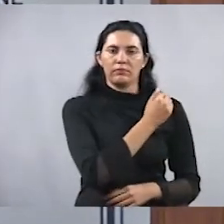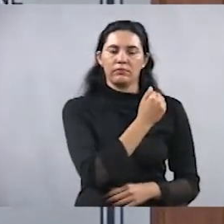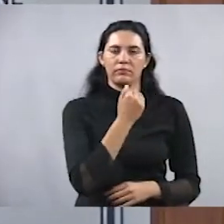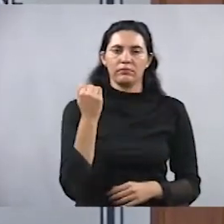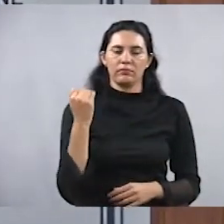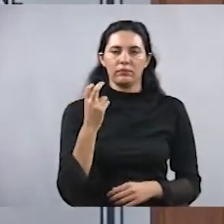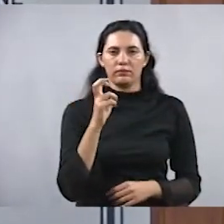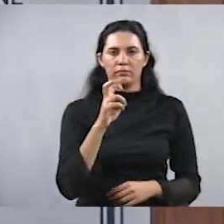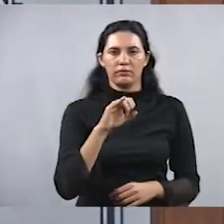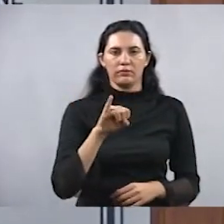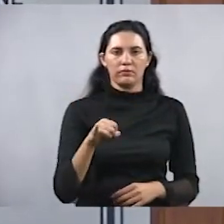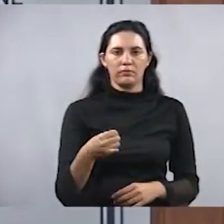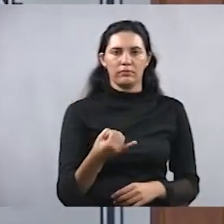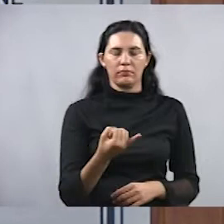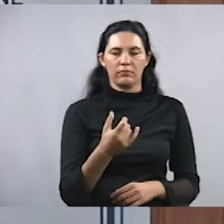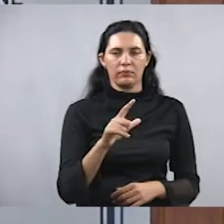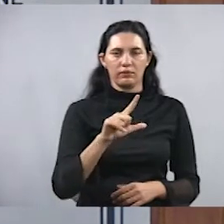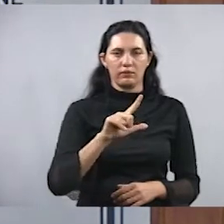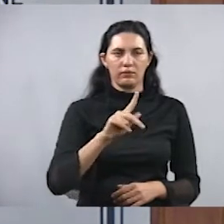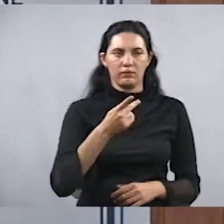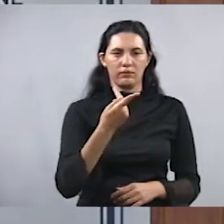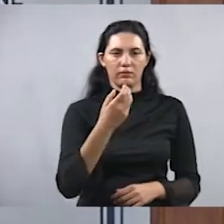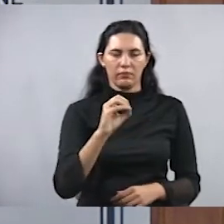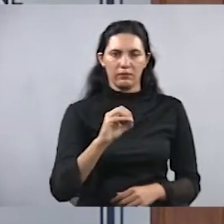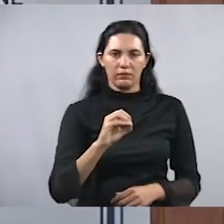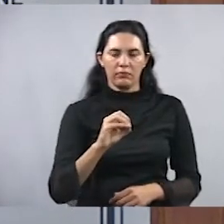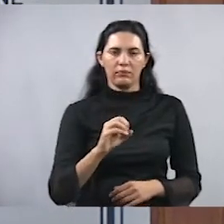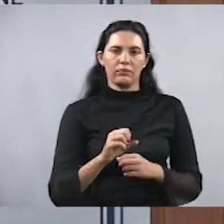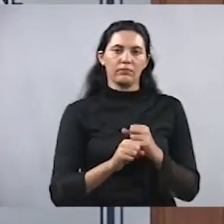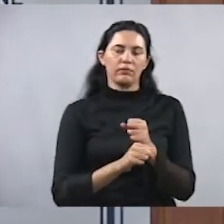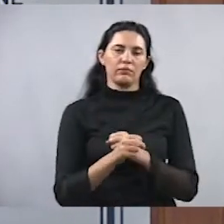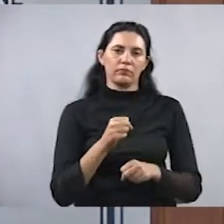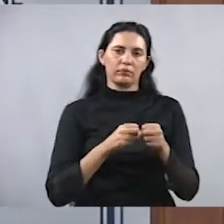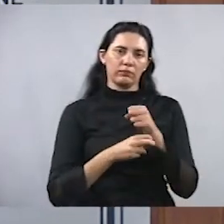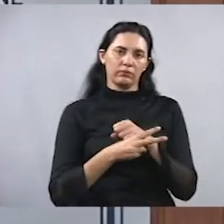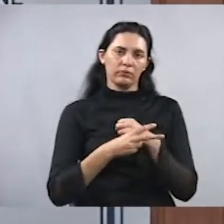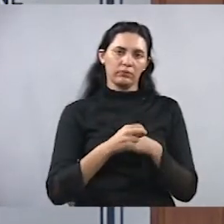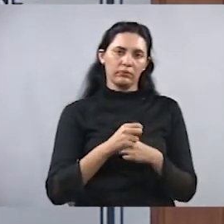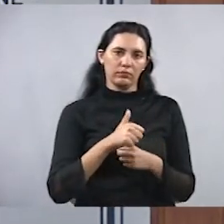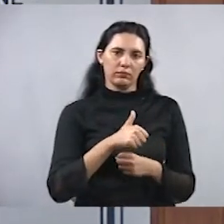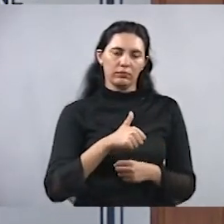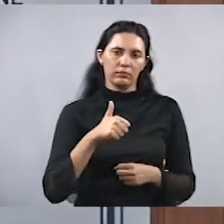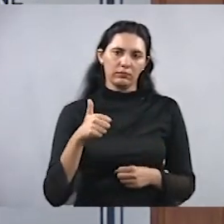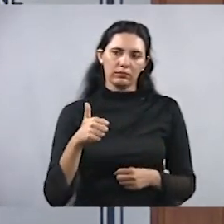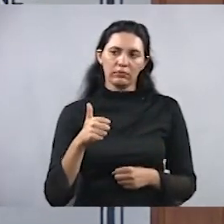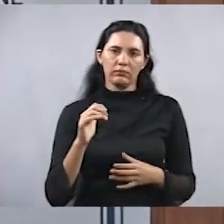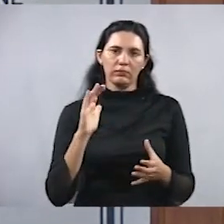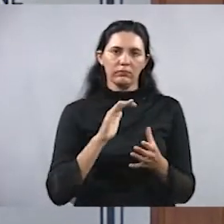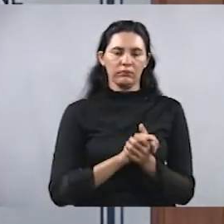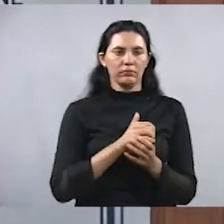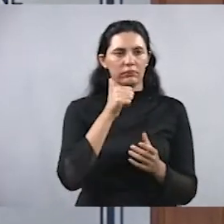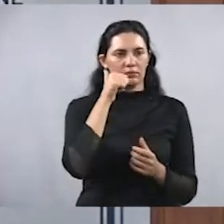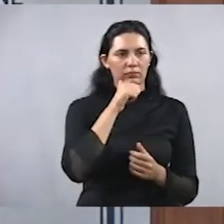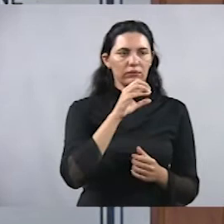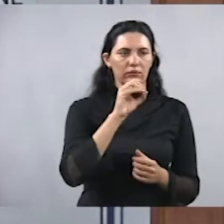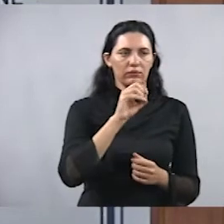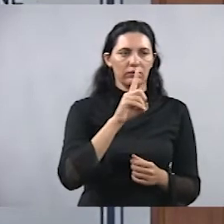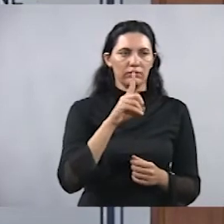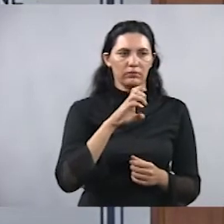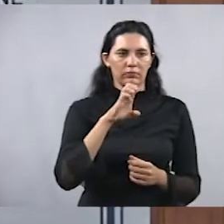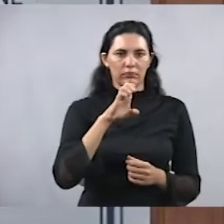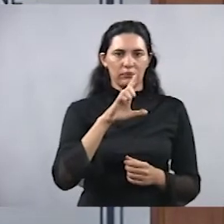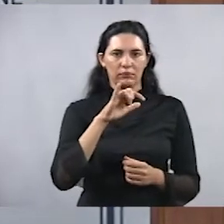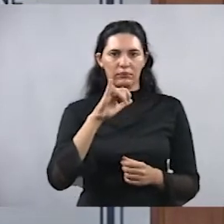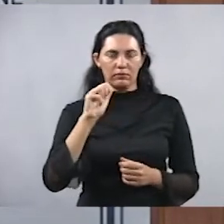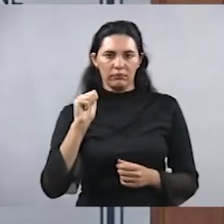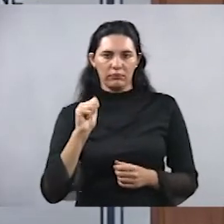5 de julho de 2011. Foi casado com a senhora Osélia, e dessa união tiveram